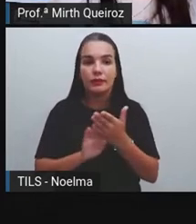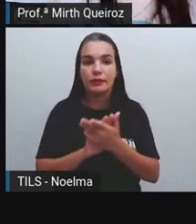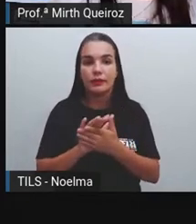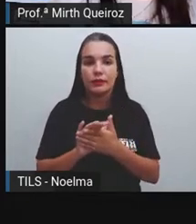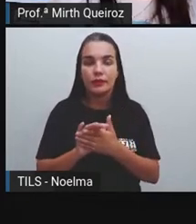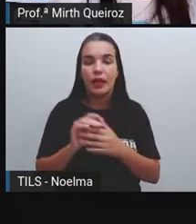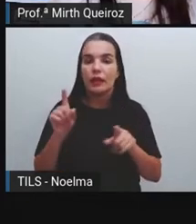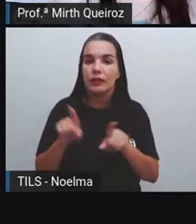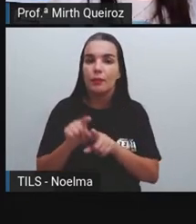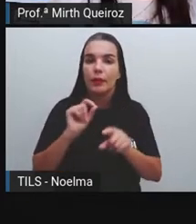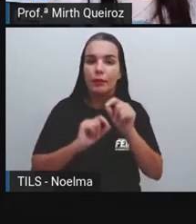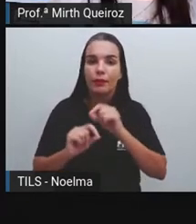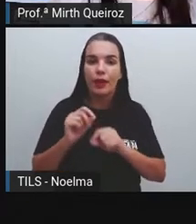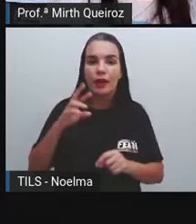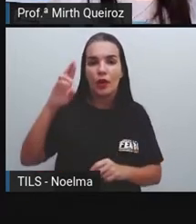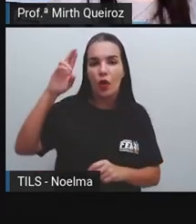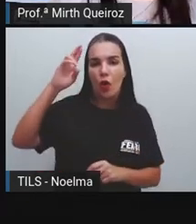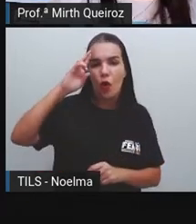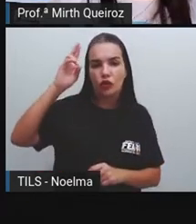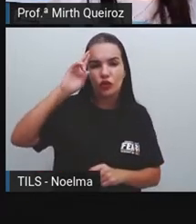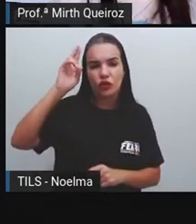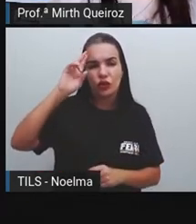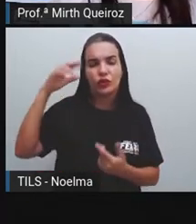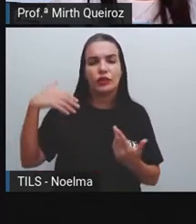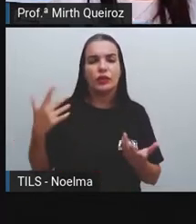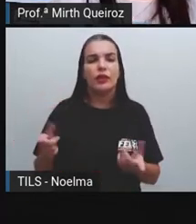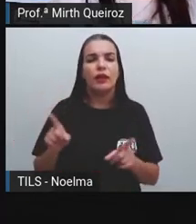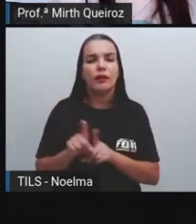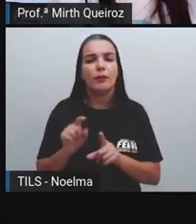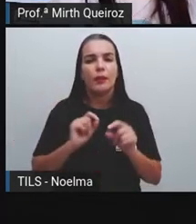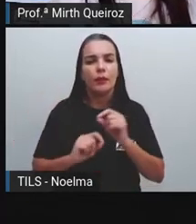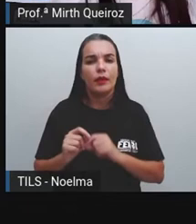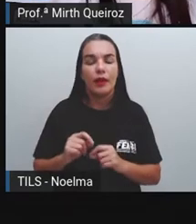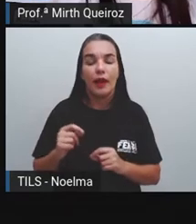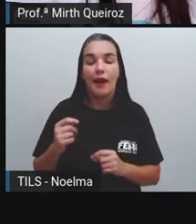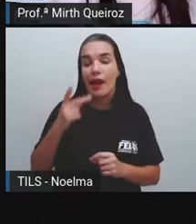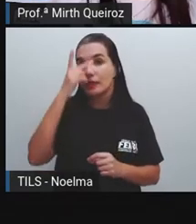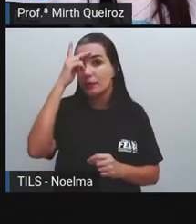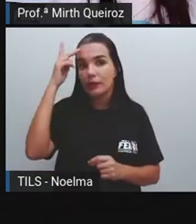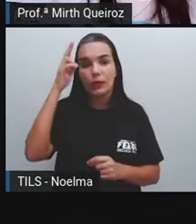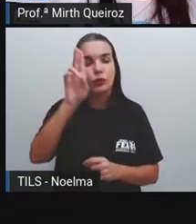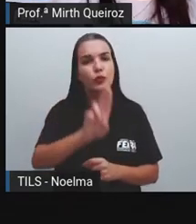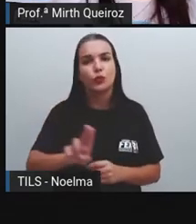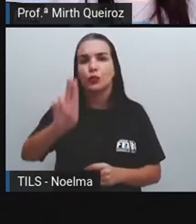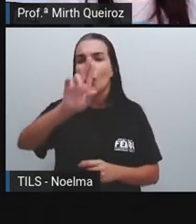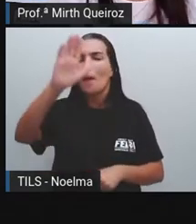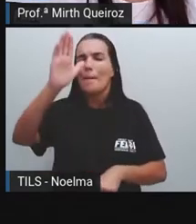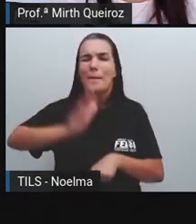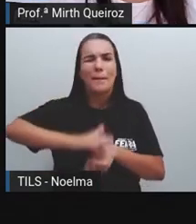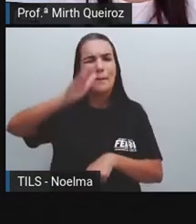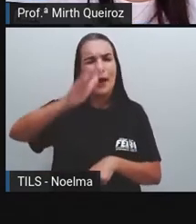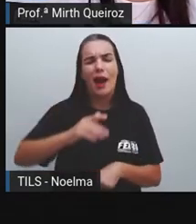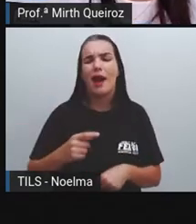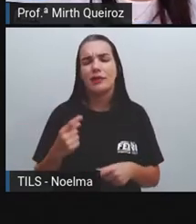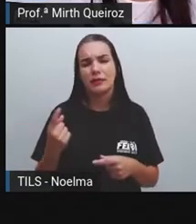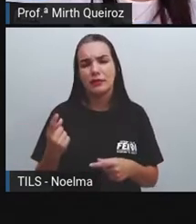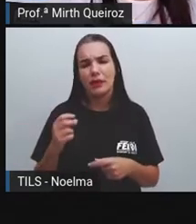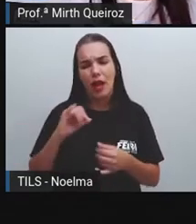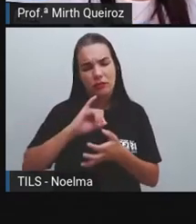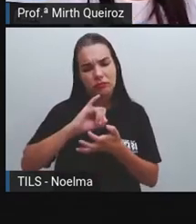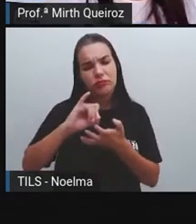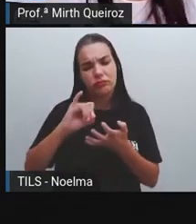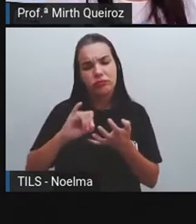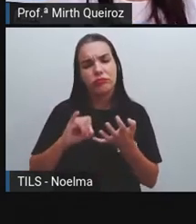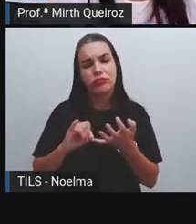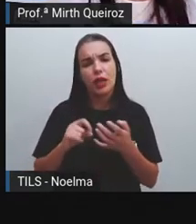Rotinas De diversas áreas Da sociedade As pessoas Passaram A utilizar Mais as redes sociais Até porque Nós